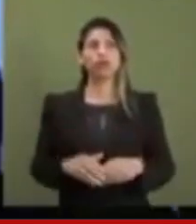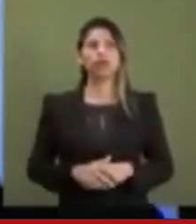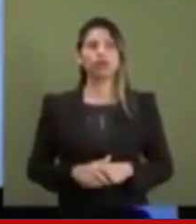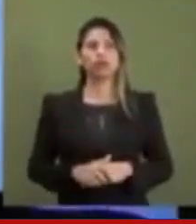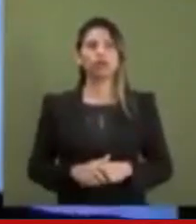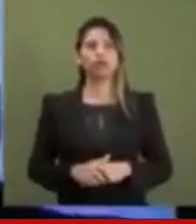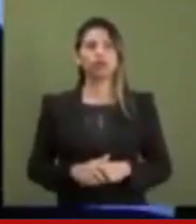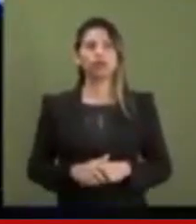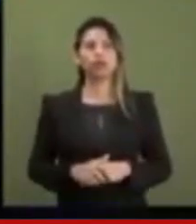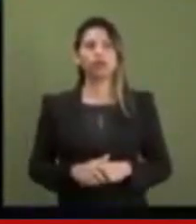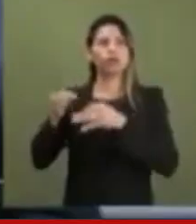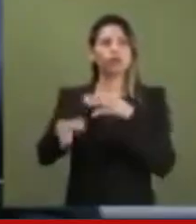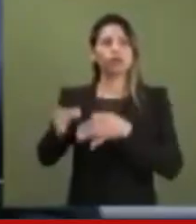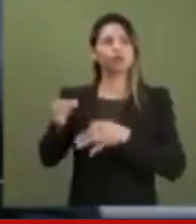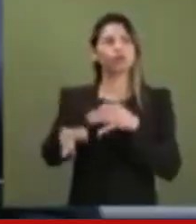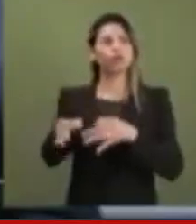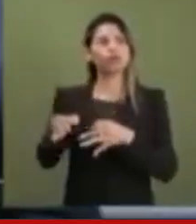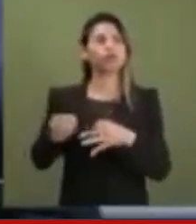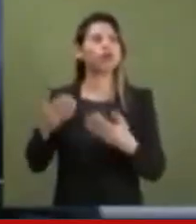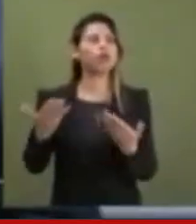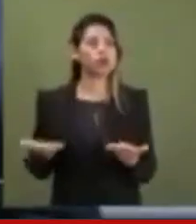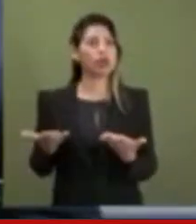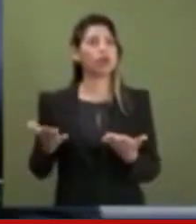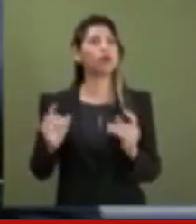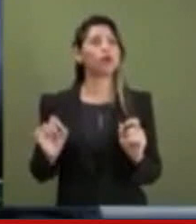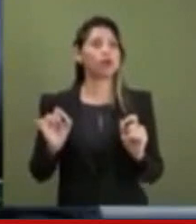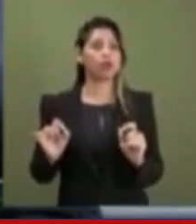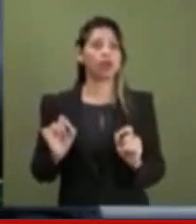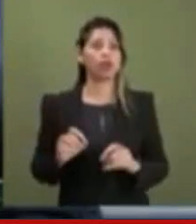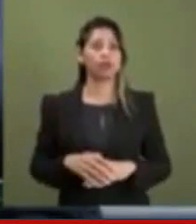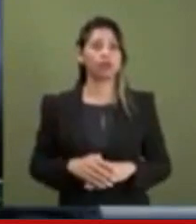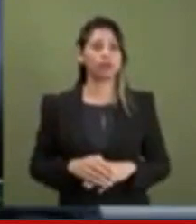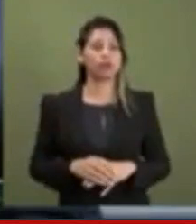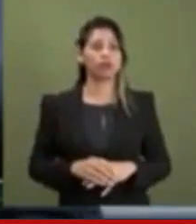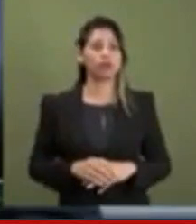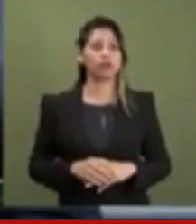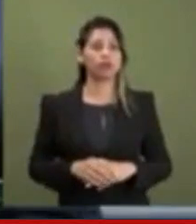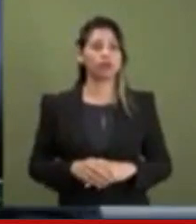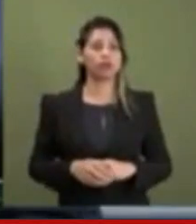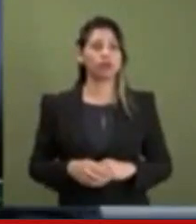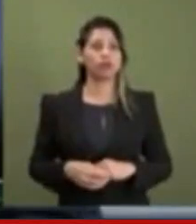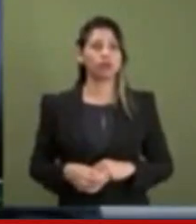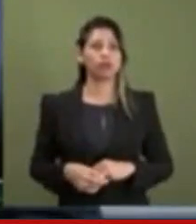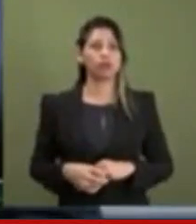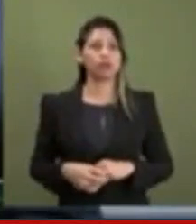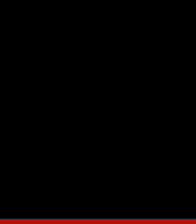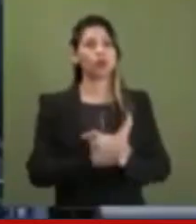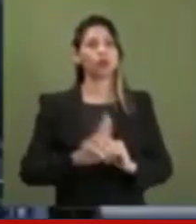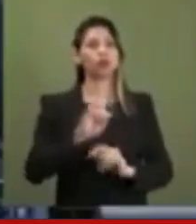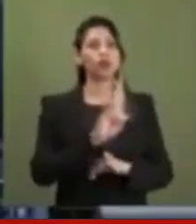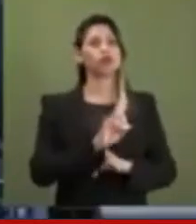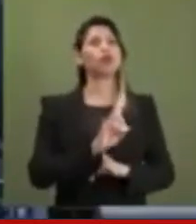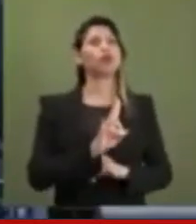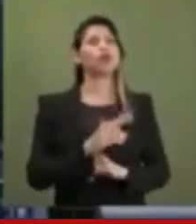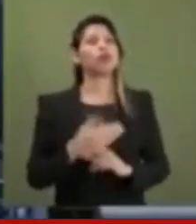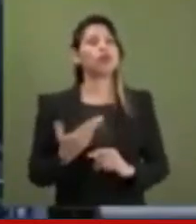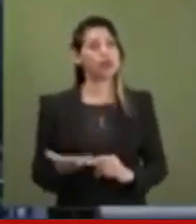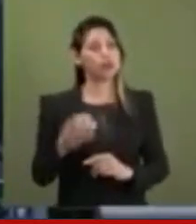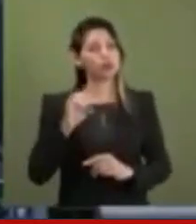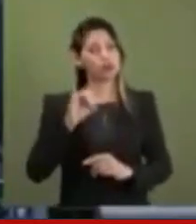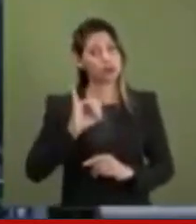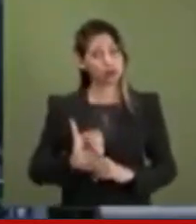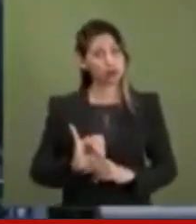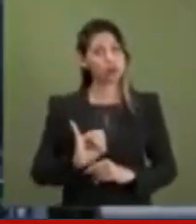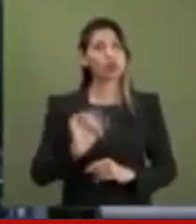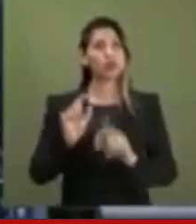tráfico, além de retirar do juiz a análise do caso concreto. Para os deputados e senadores contrários ao julgamento